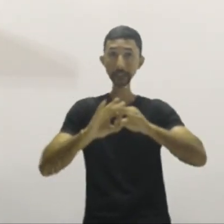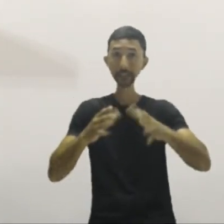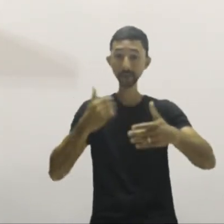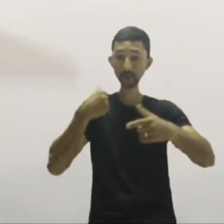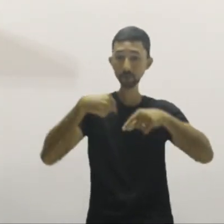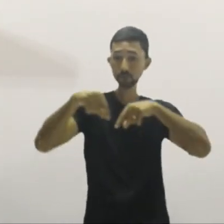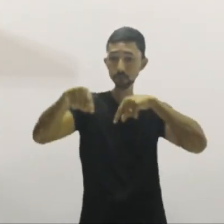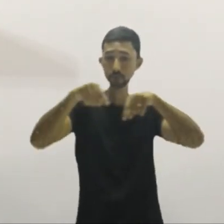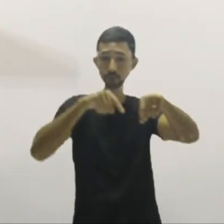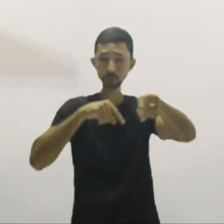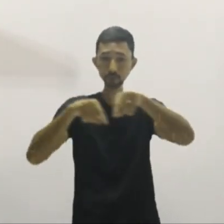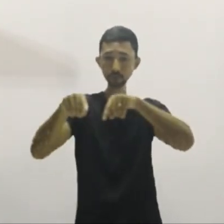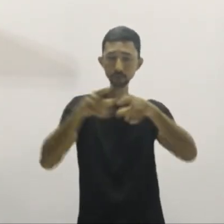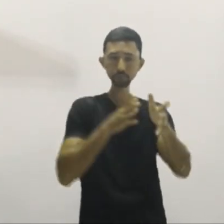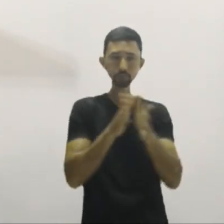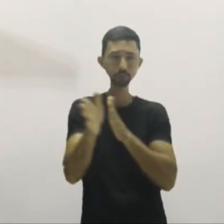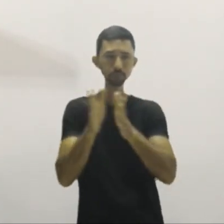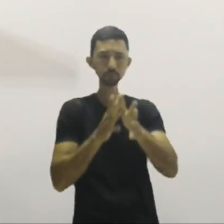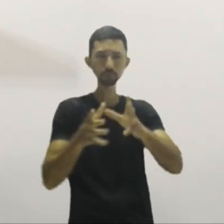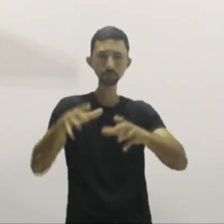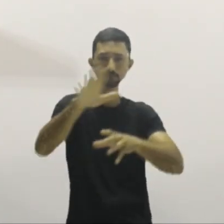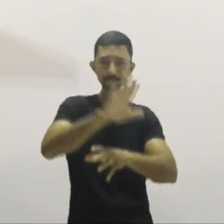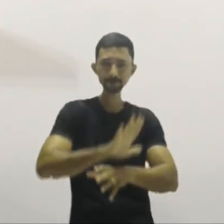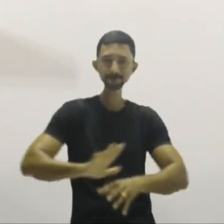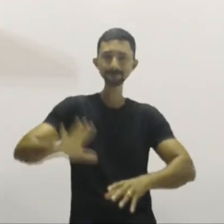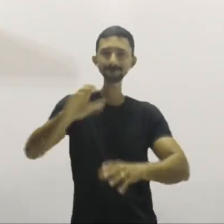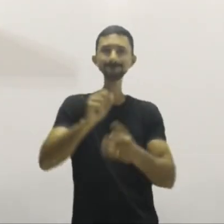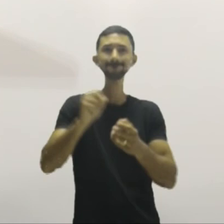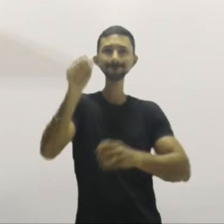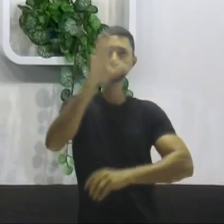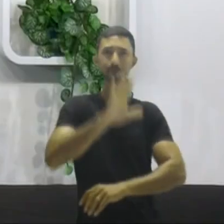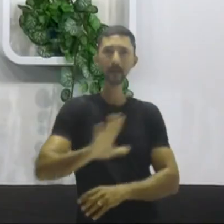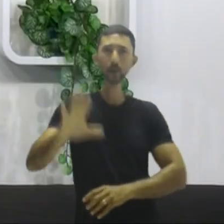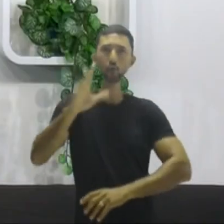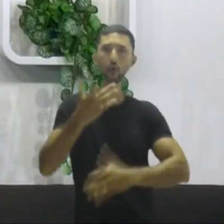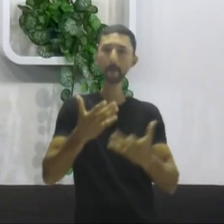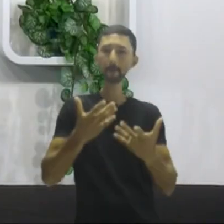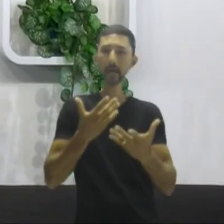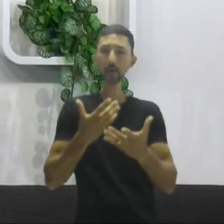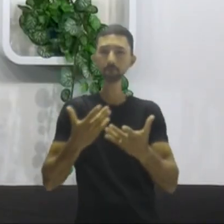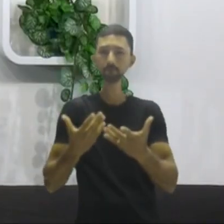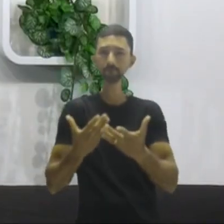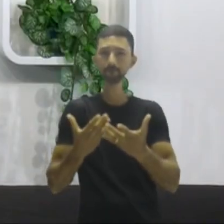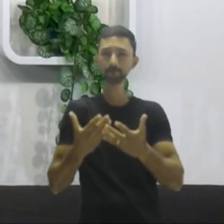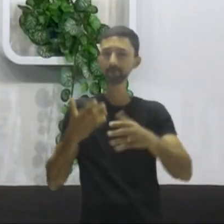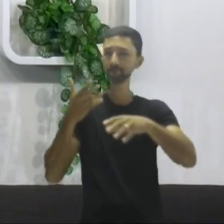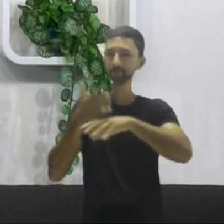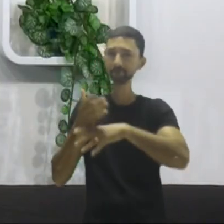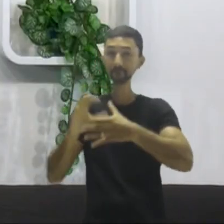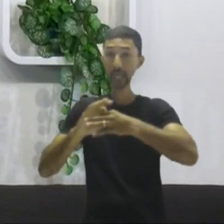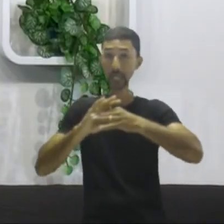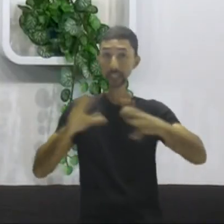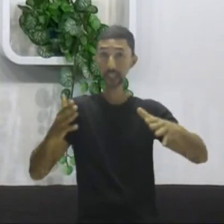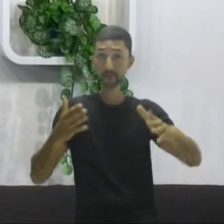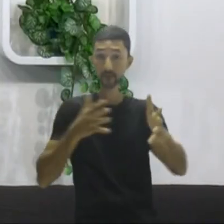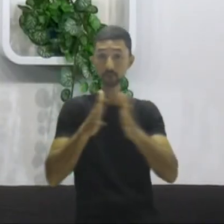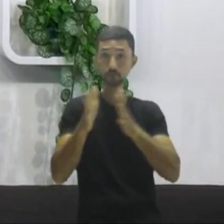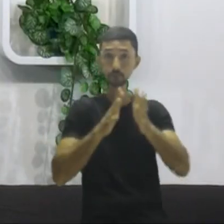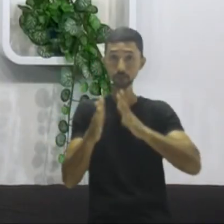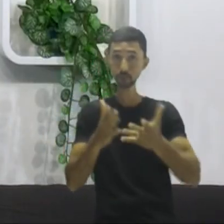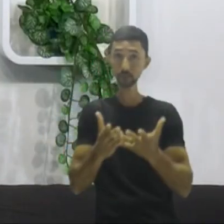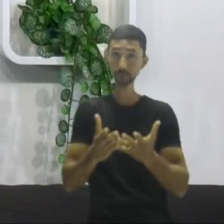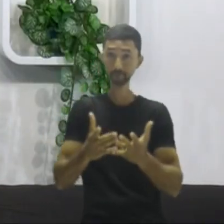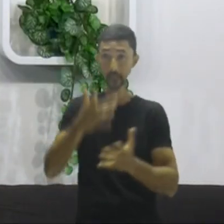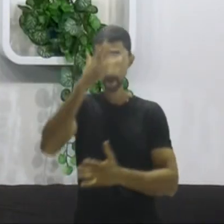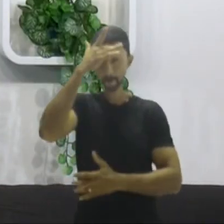podem circular dentro da União Europeia sem nenhum tipo de empecilho. O cidadão